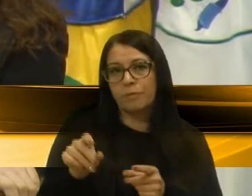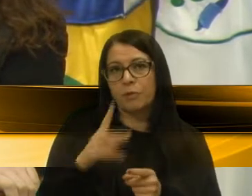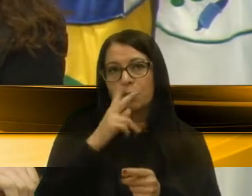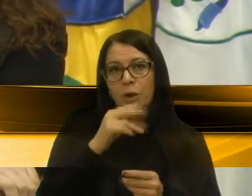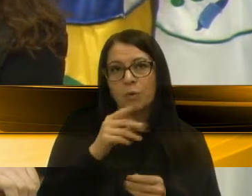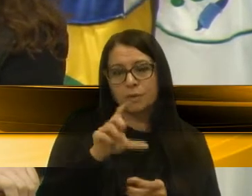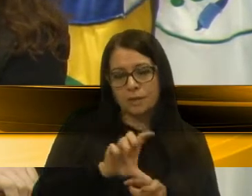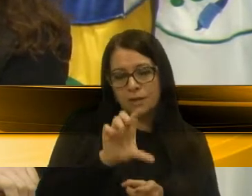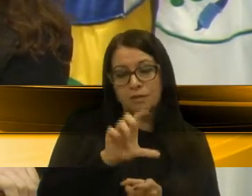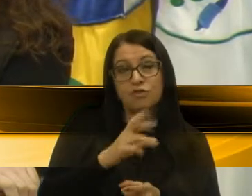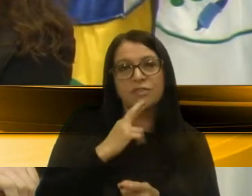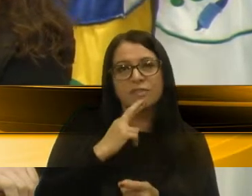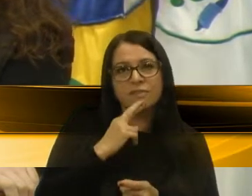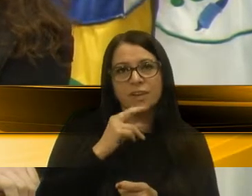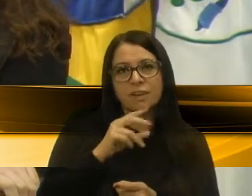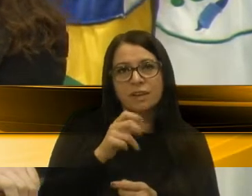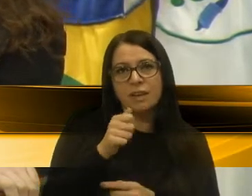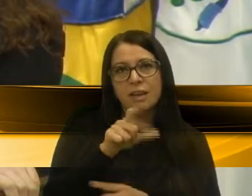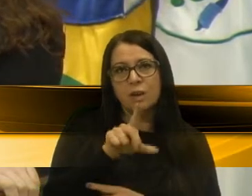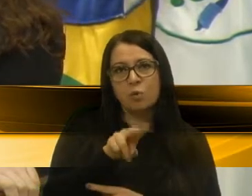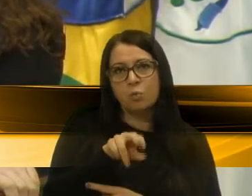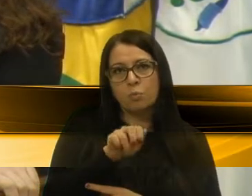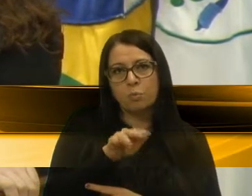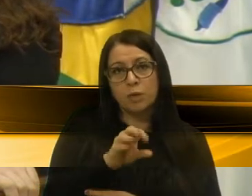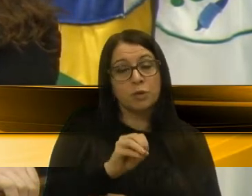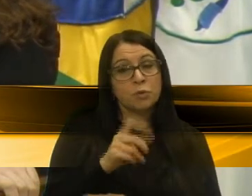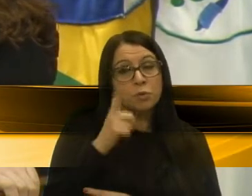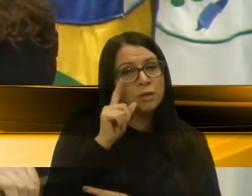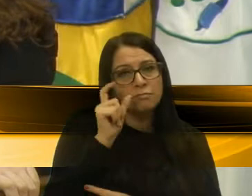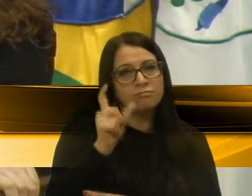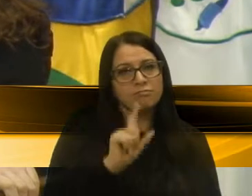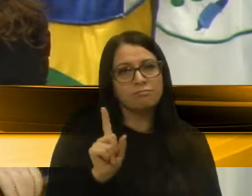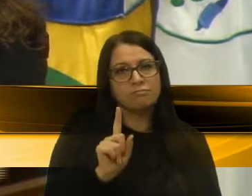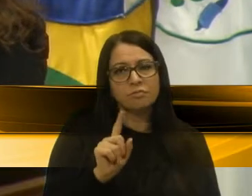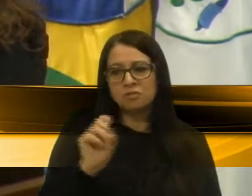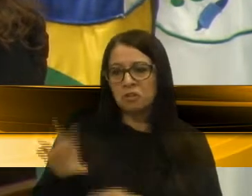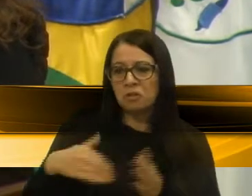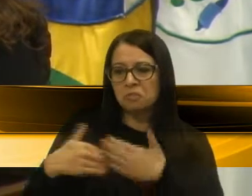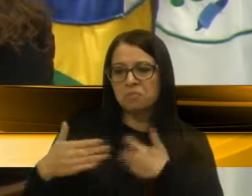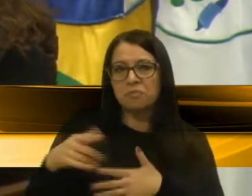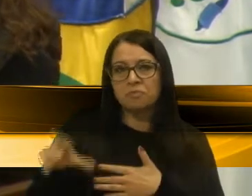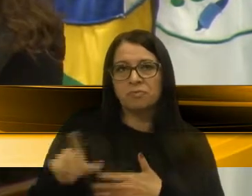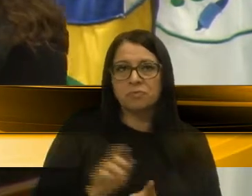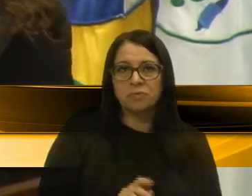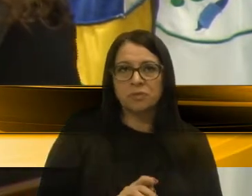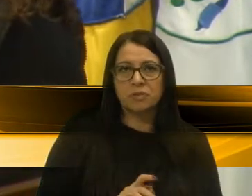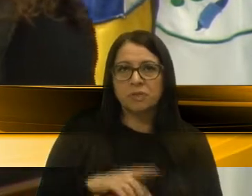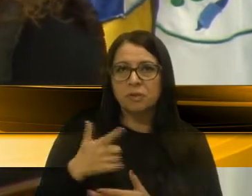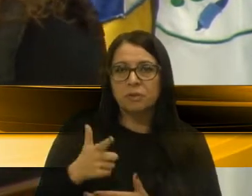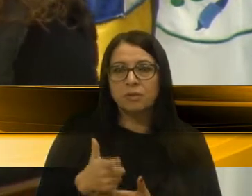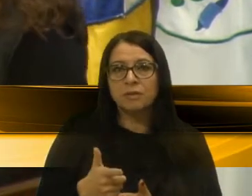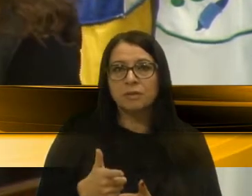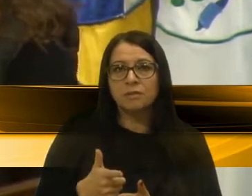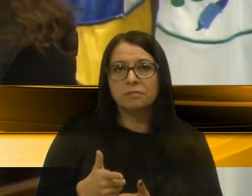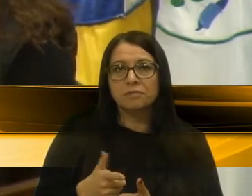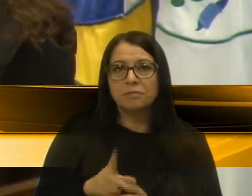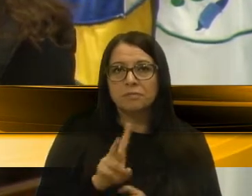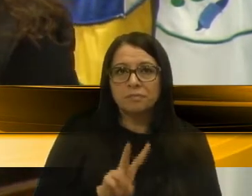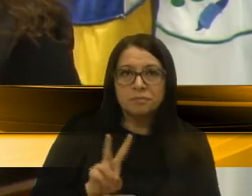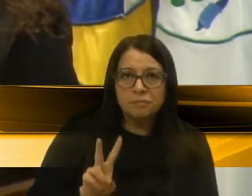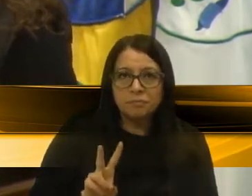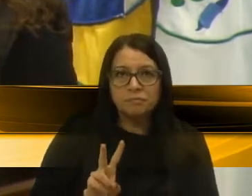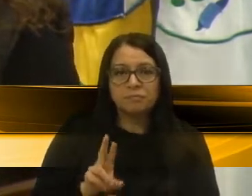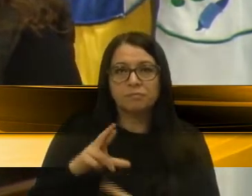alumínio, as pessoas não têm muito interesse nisso. Então, acaba realmente sendo despejado em qualquer lugar, não existe esse cuidado